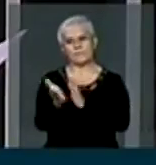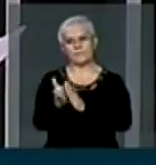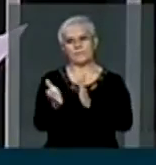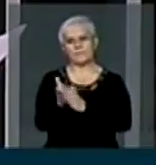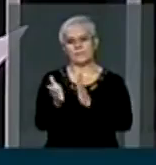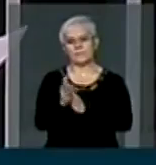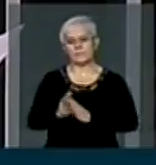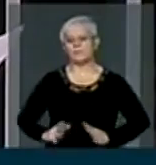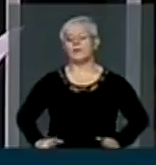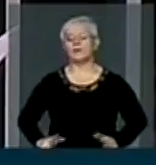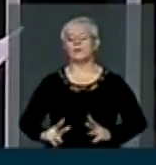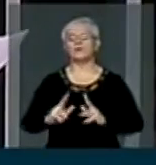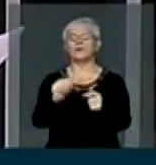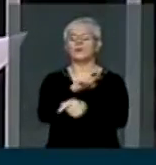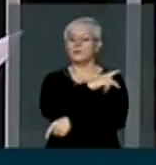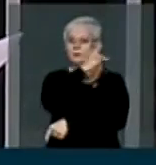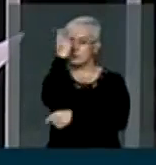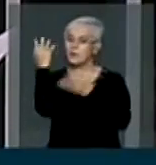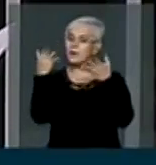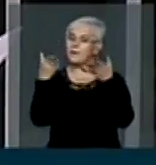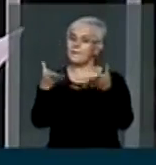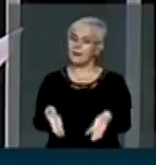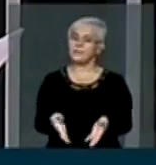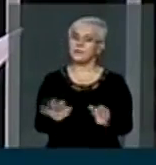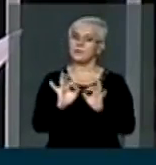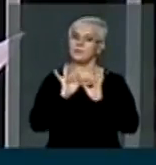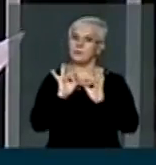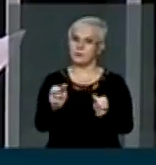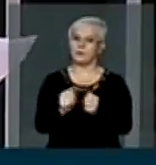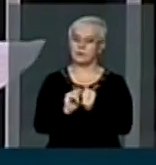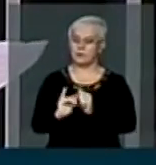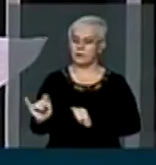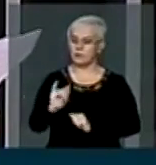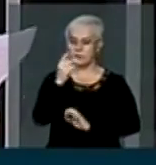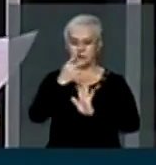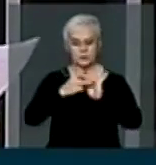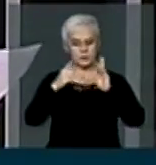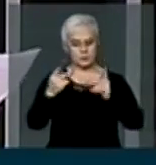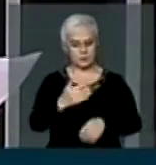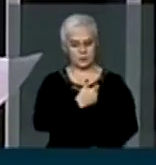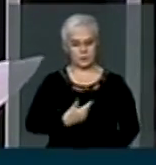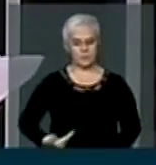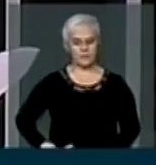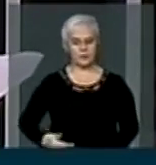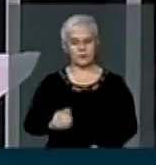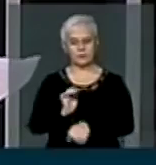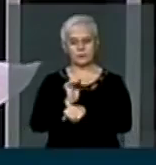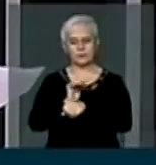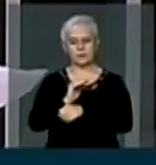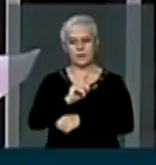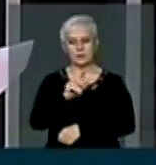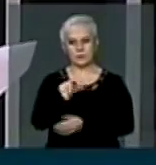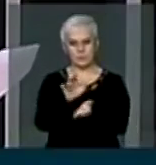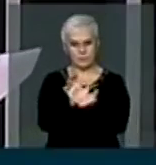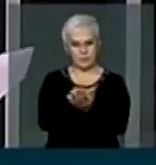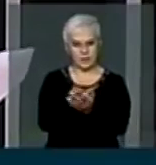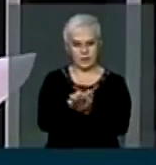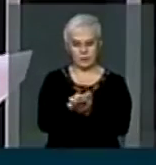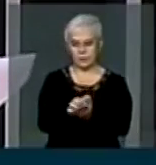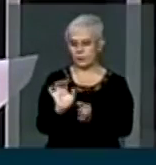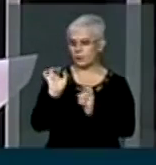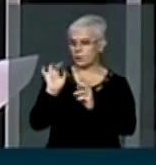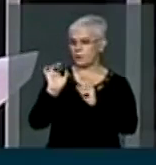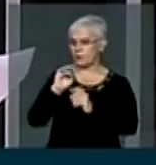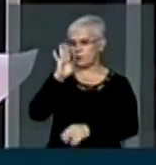a todos que estão participando ativamente deste importante programa do governo do Estado de Pernambuco, em especial a